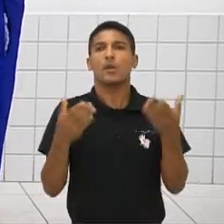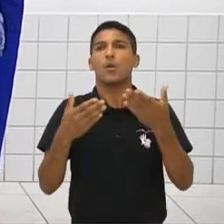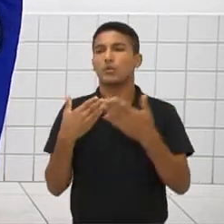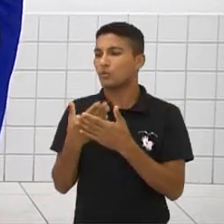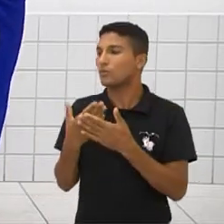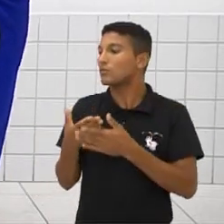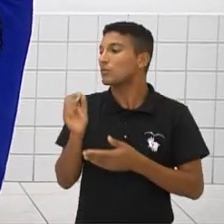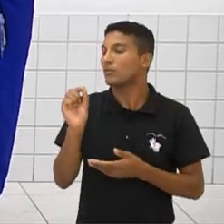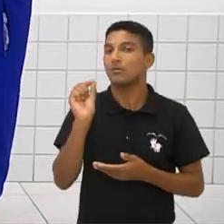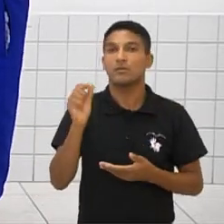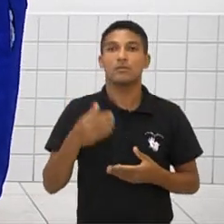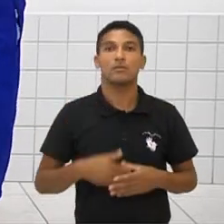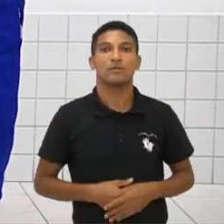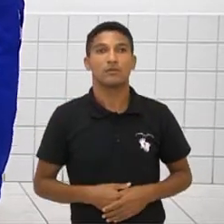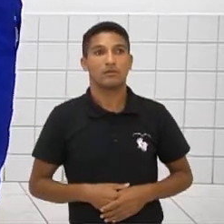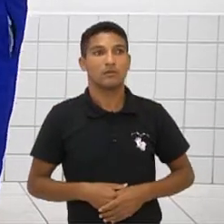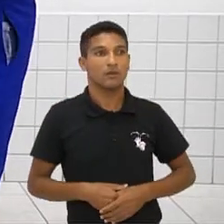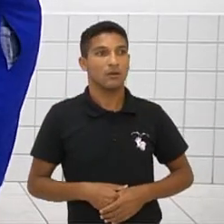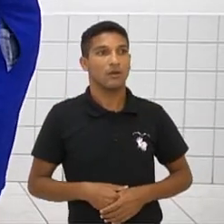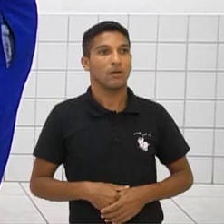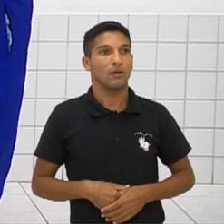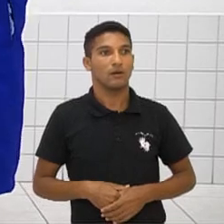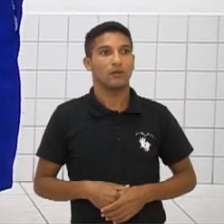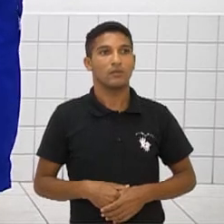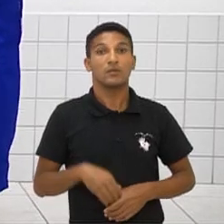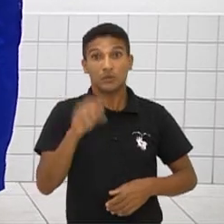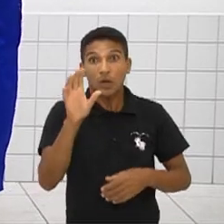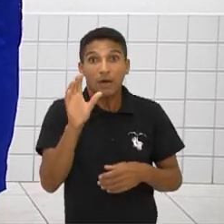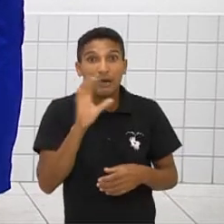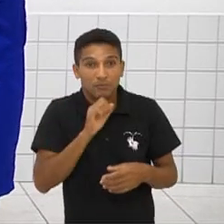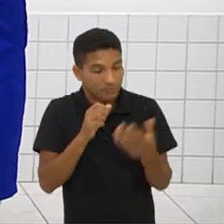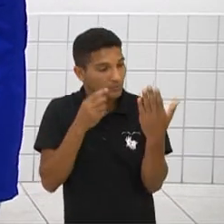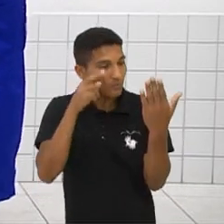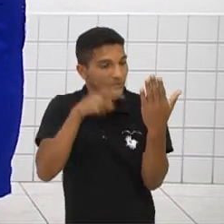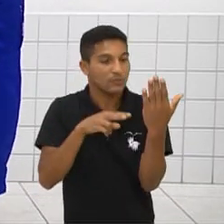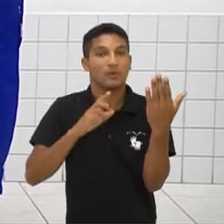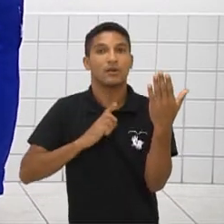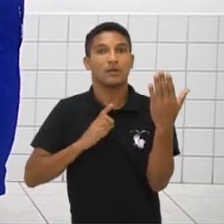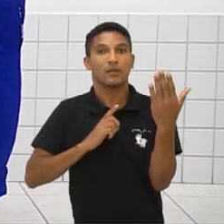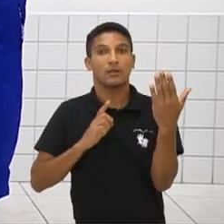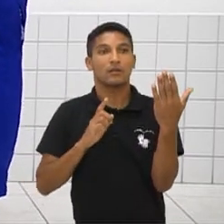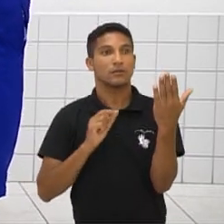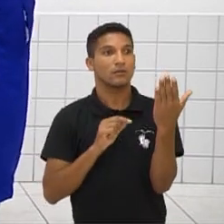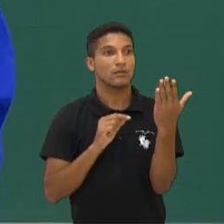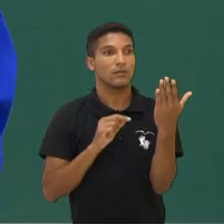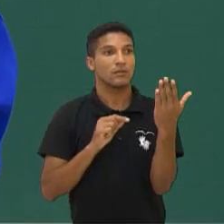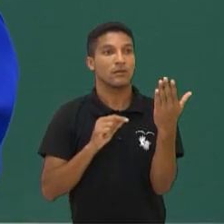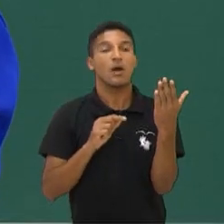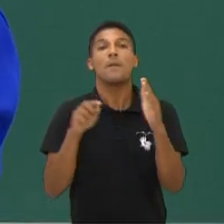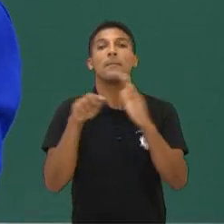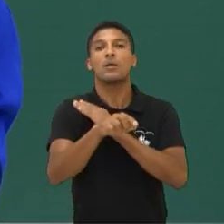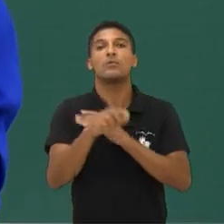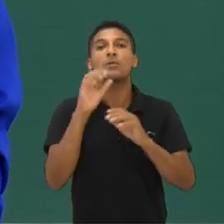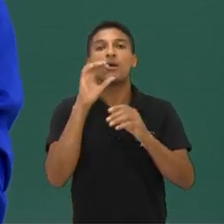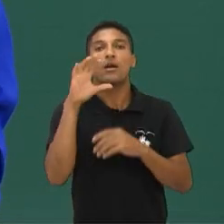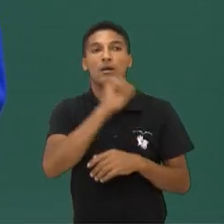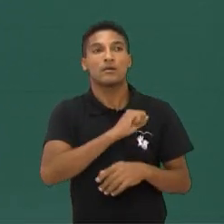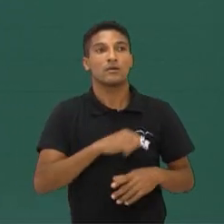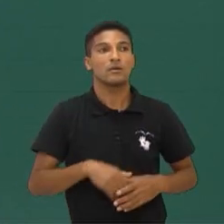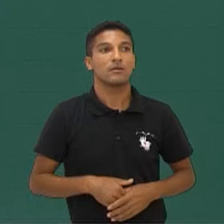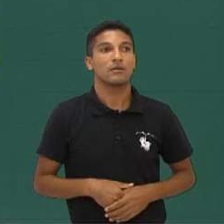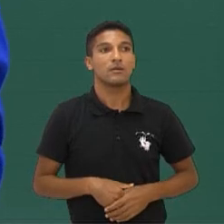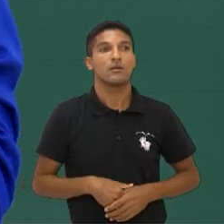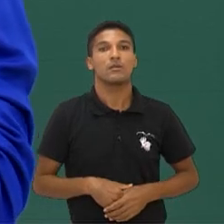hoje, Tzit, na nossa aula? Conversamos sobre as idiomas. Só rapidinho, temos algumas... Só uma perguntinha rápida, Tzit Carlos.